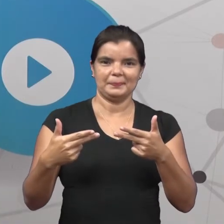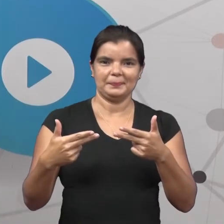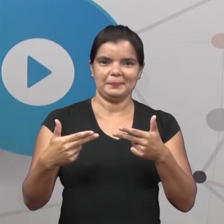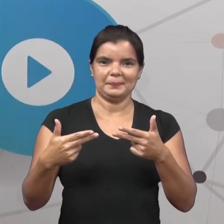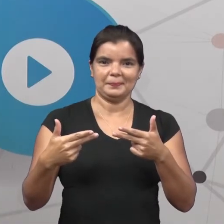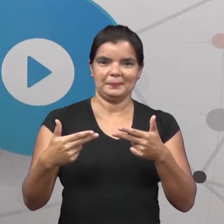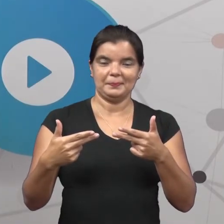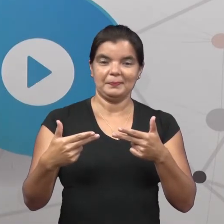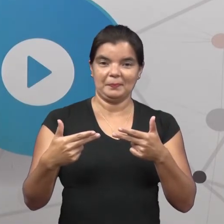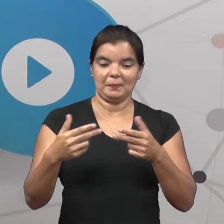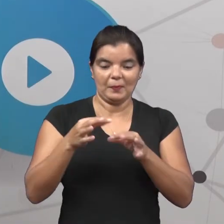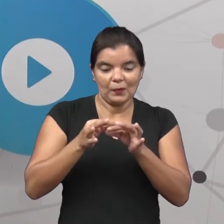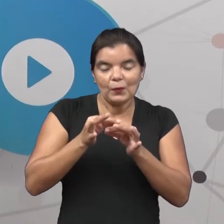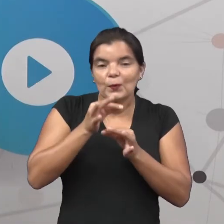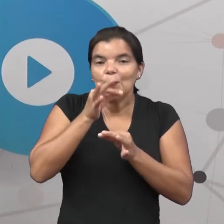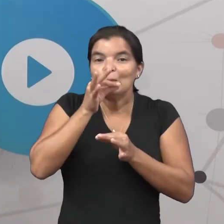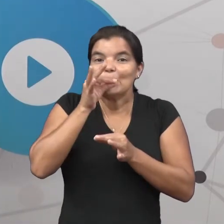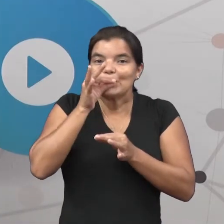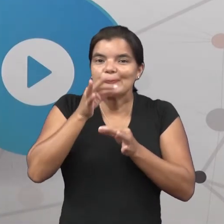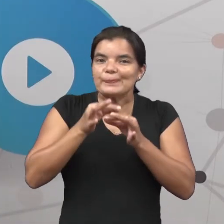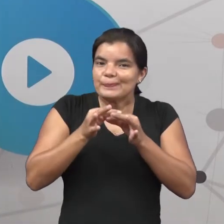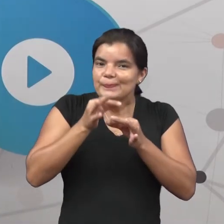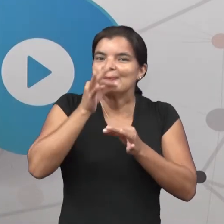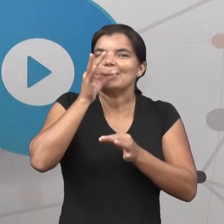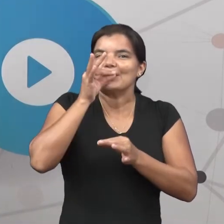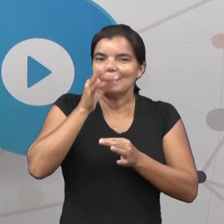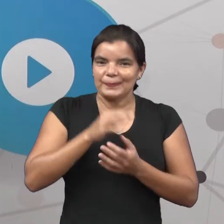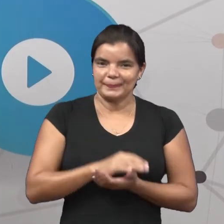Canudos. Isso mesmo, canudos.